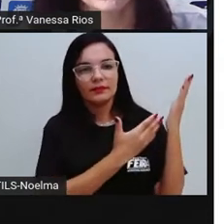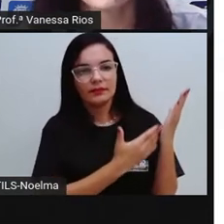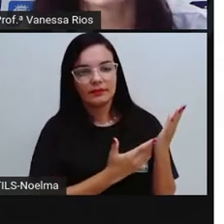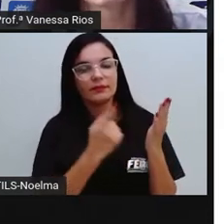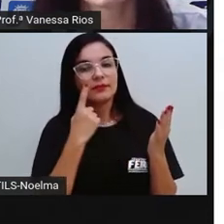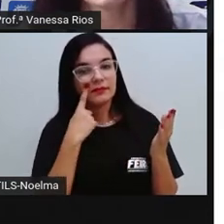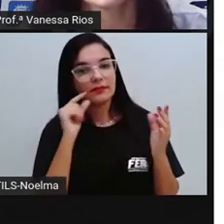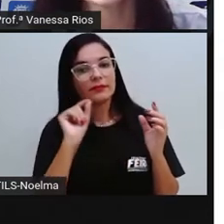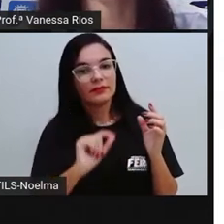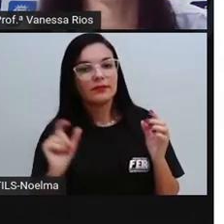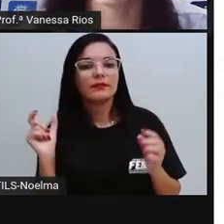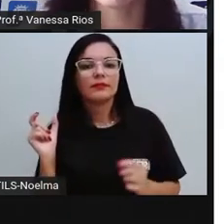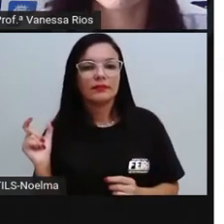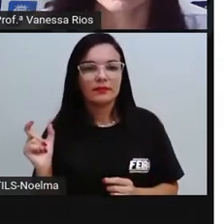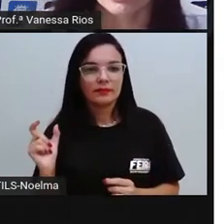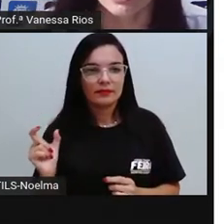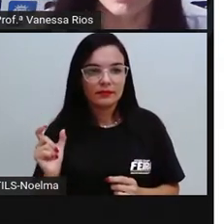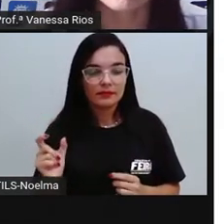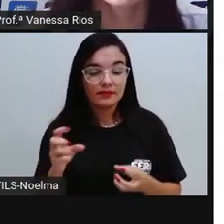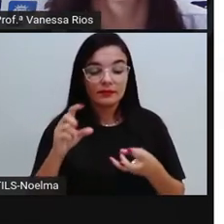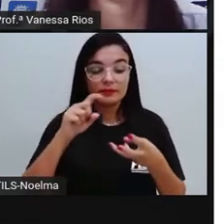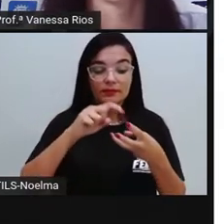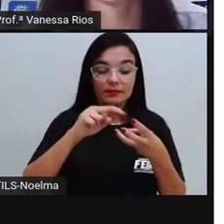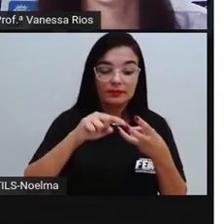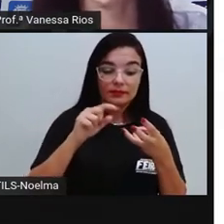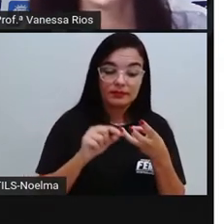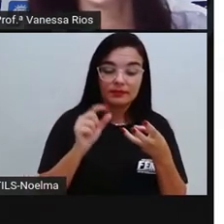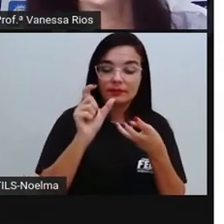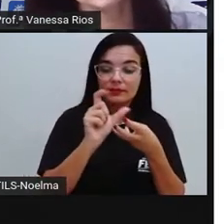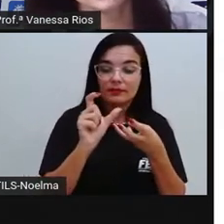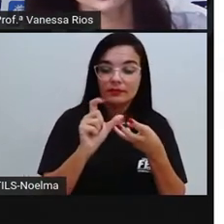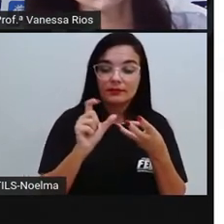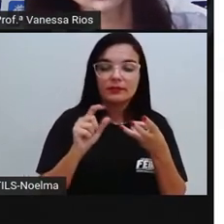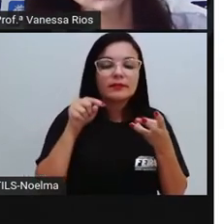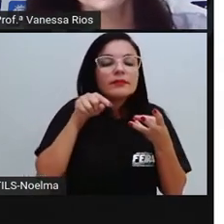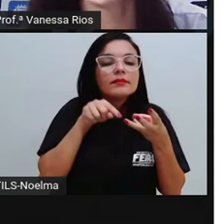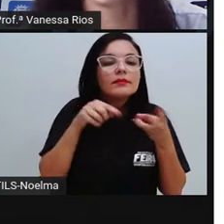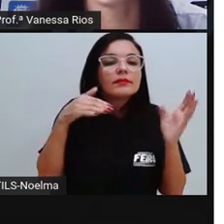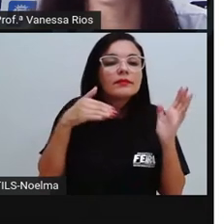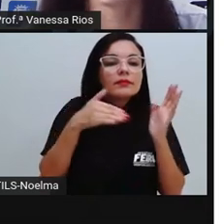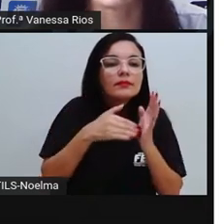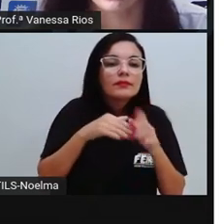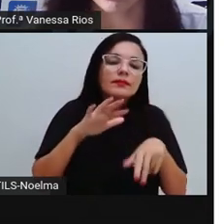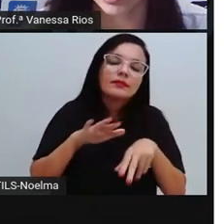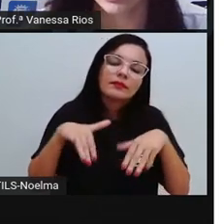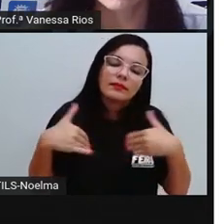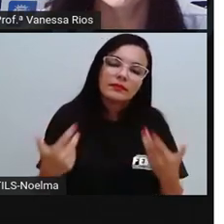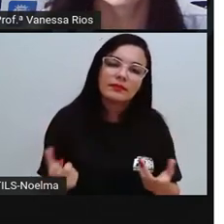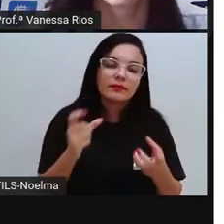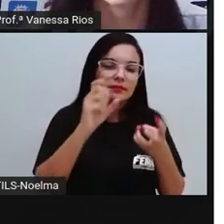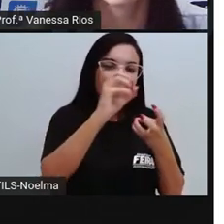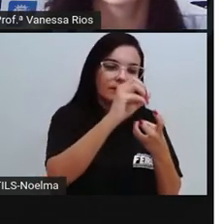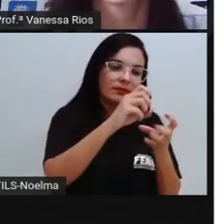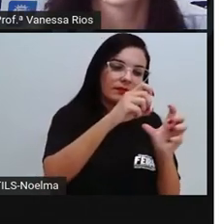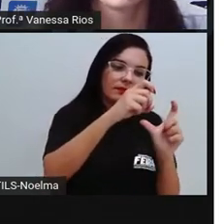perceber que tem três sílabas e que a sílaba tônica é a última. Então, é uma palavra